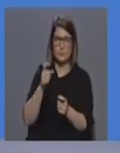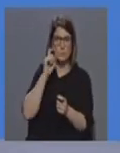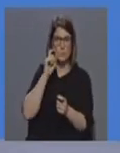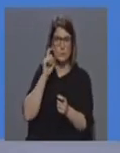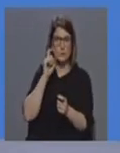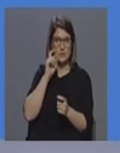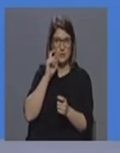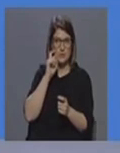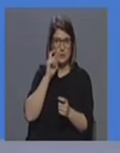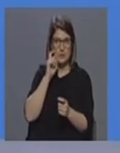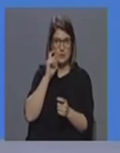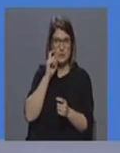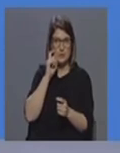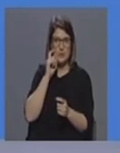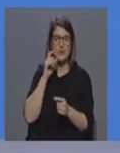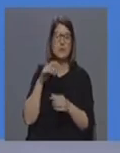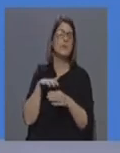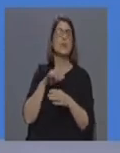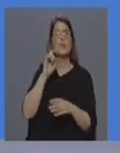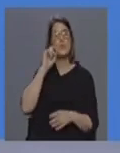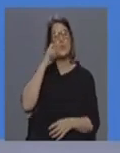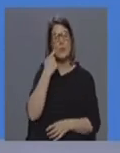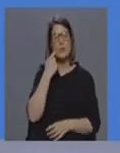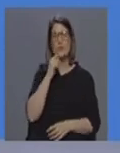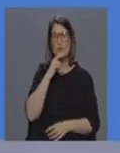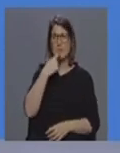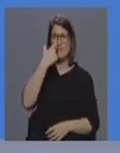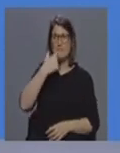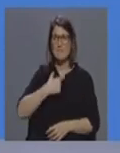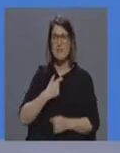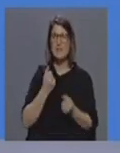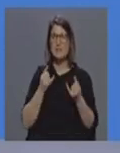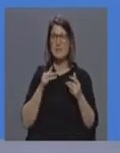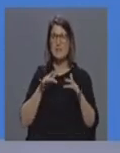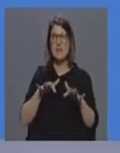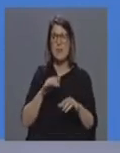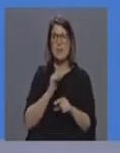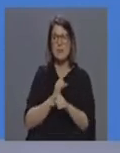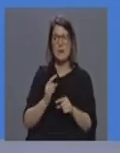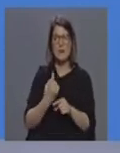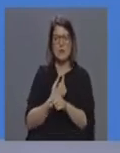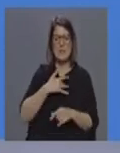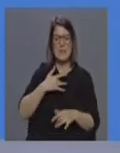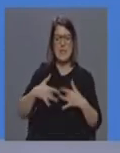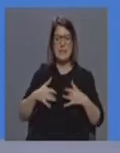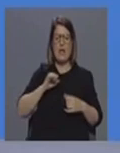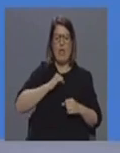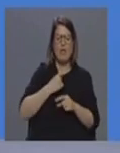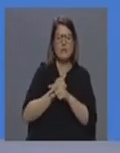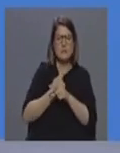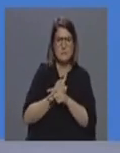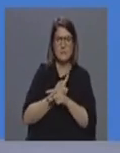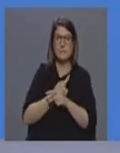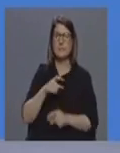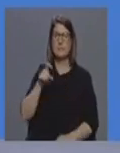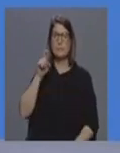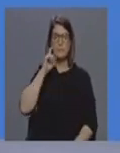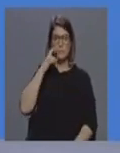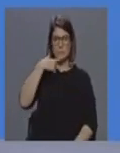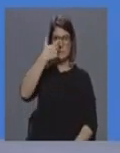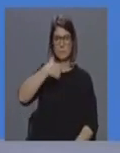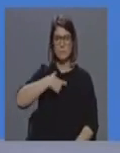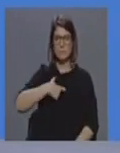outro se tiver suspeita de que poderá estar infectado por ter sintomatologia capacidade de se proteger utilizar